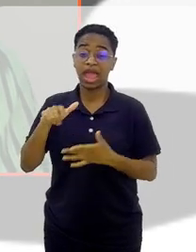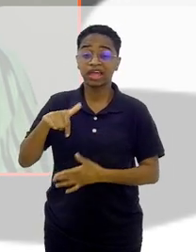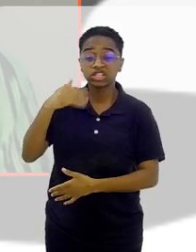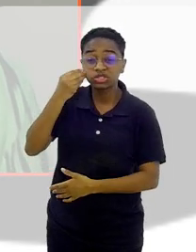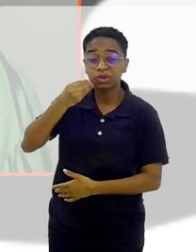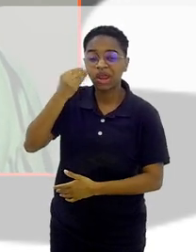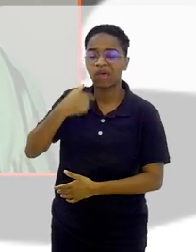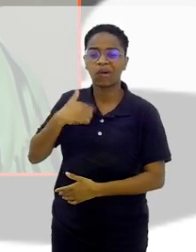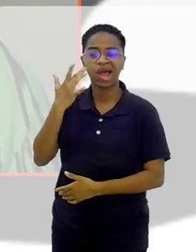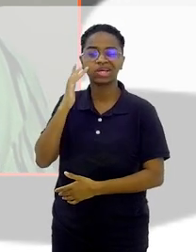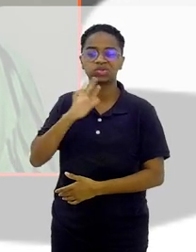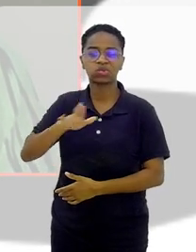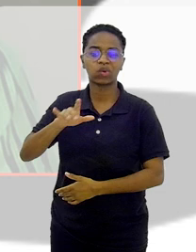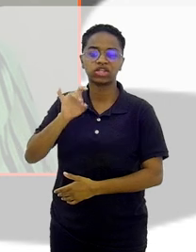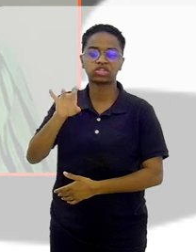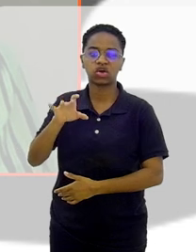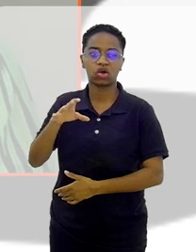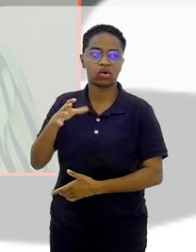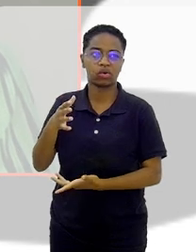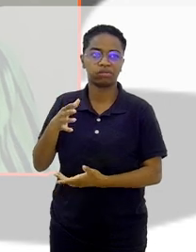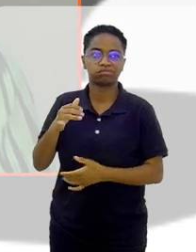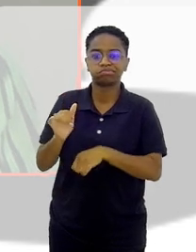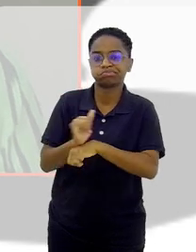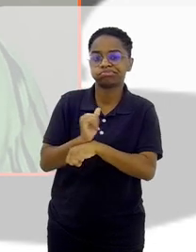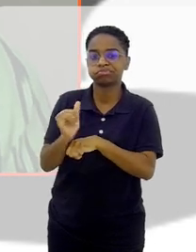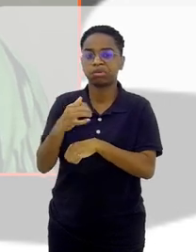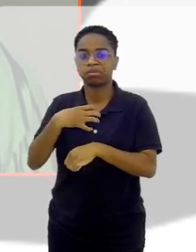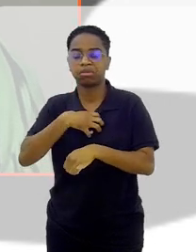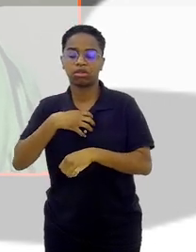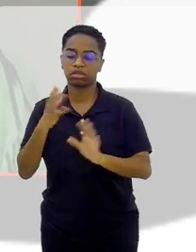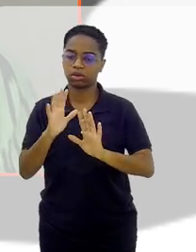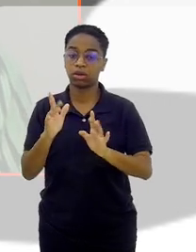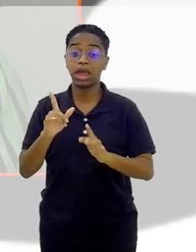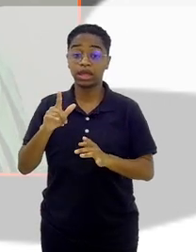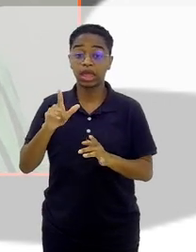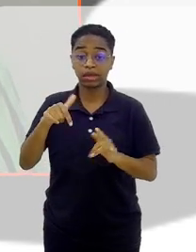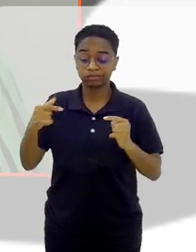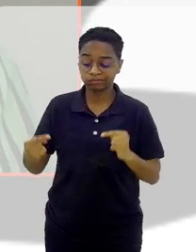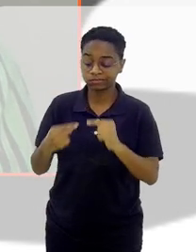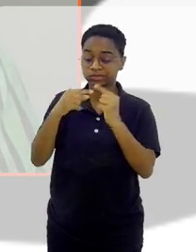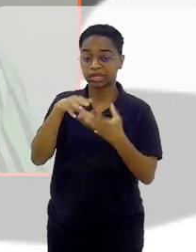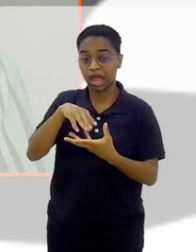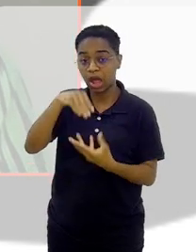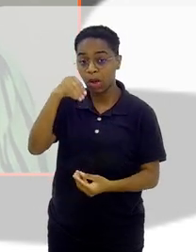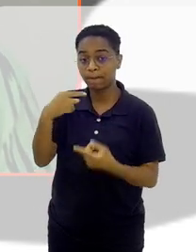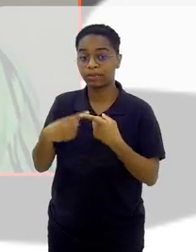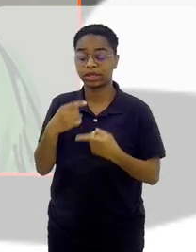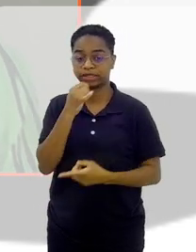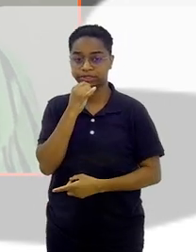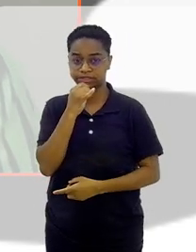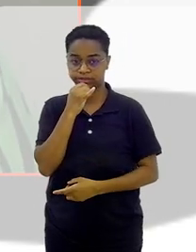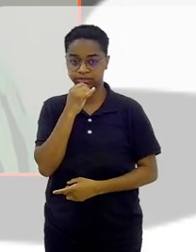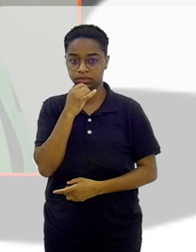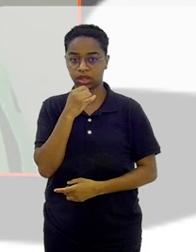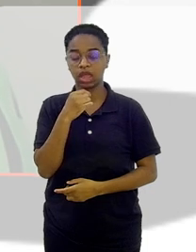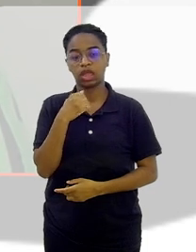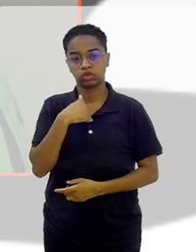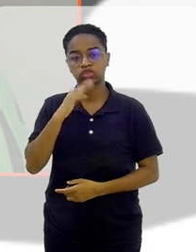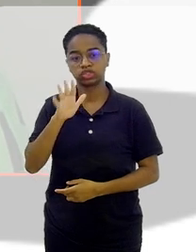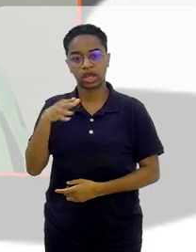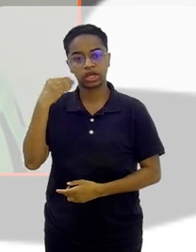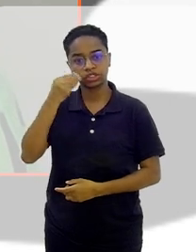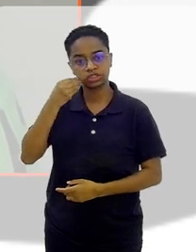não é só forma. Eu acho que é muito de alma, né? De você estar. Por exemplo, eu tive uma